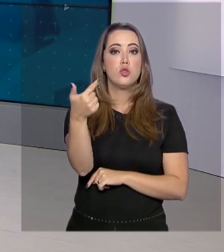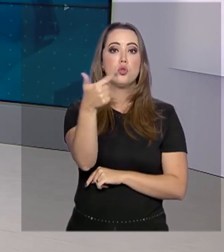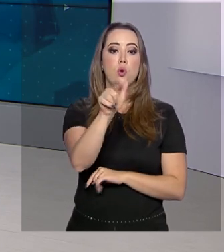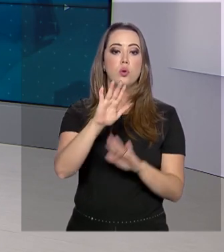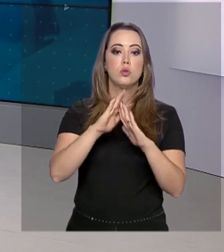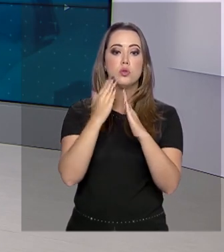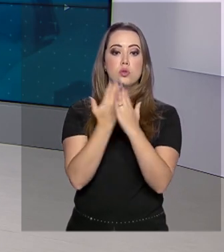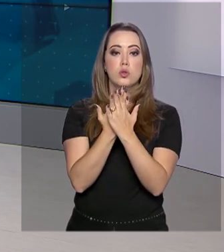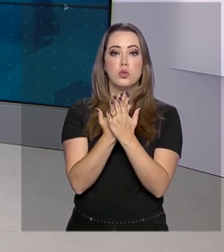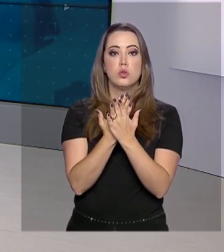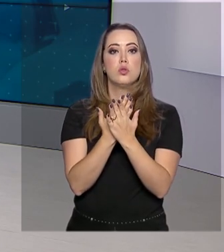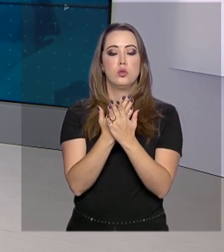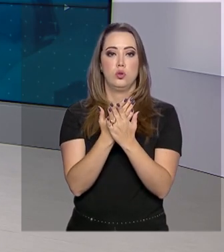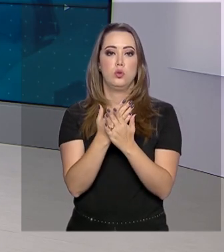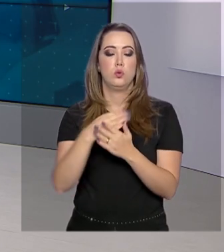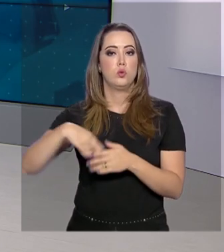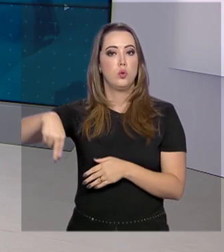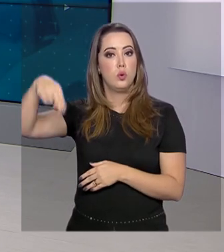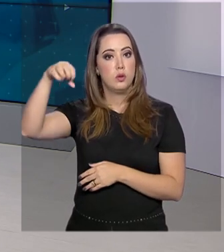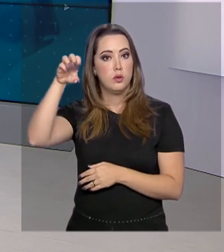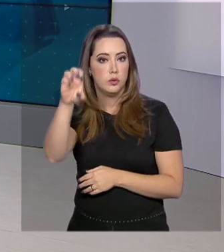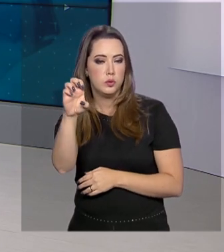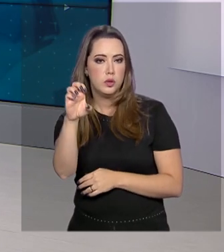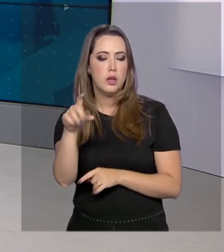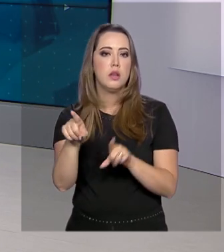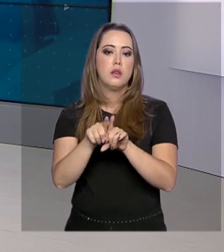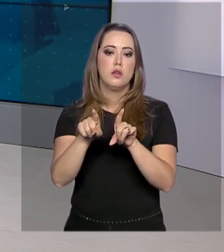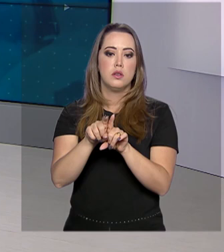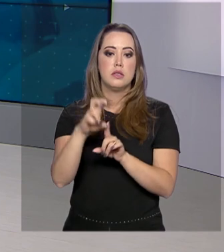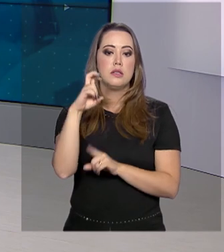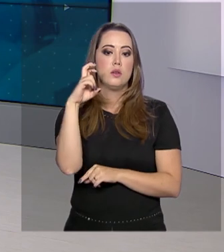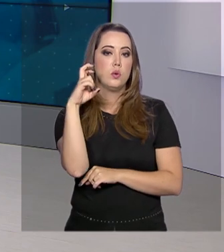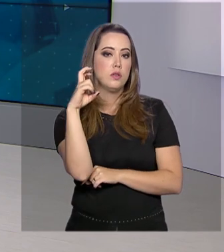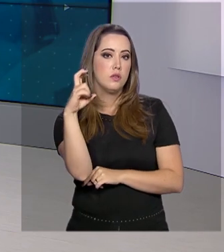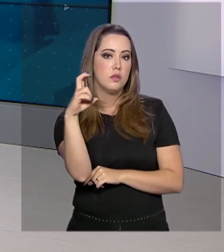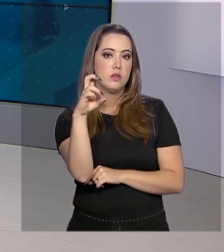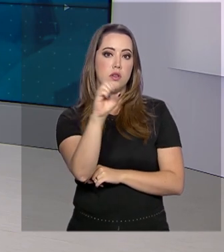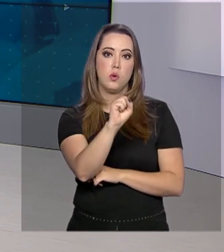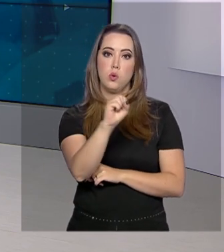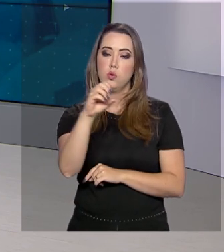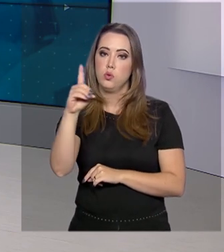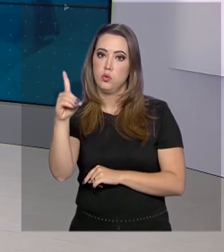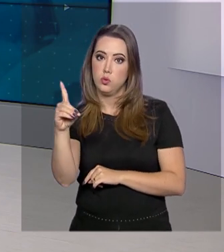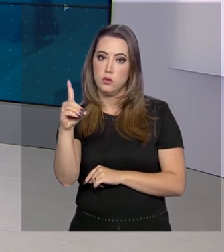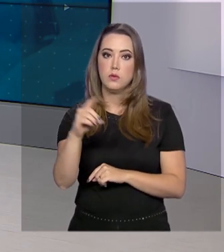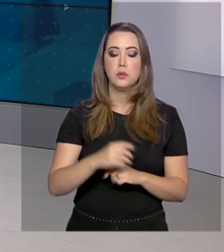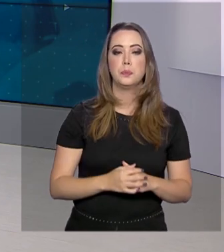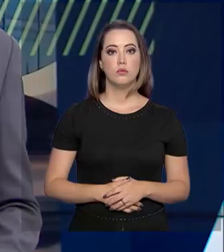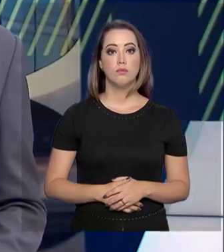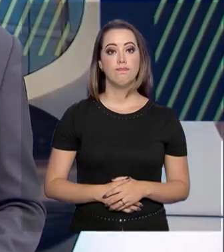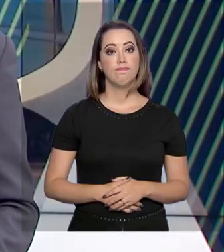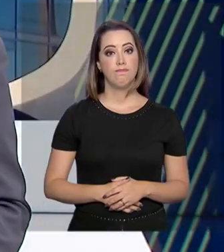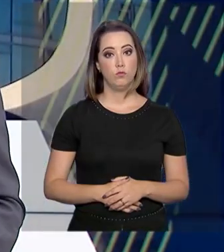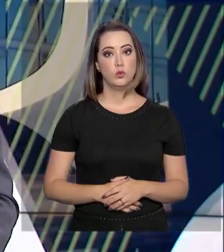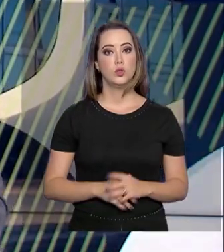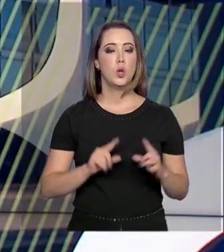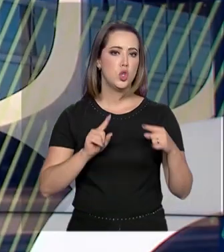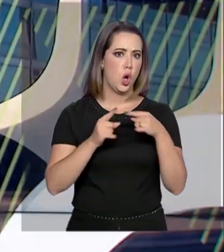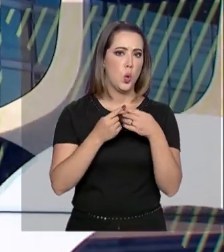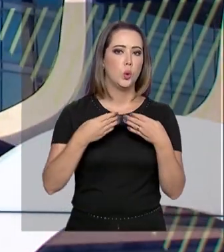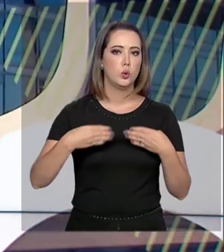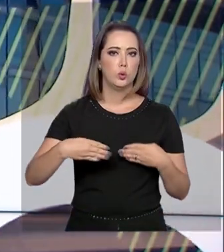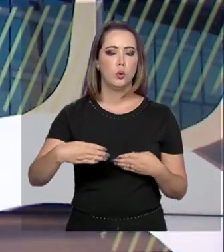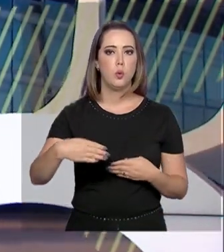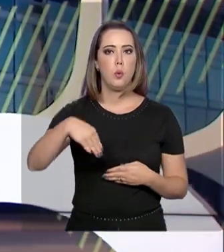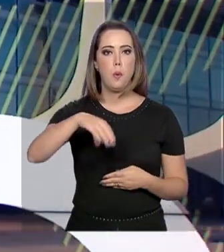escolas cívico-militares no nordeste e vão funcionar outras 5 escolas no sudeste do país. De acordo com o